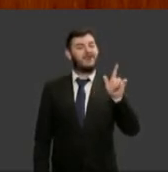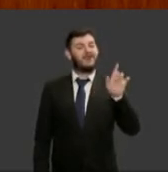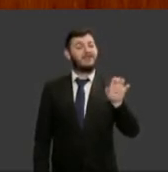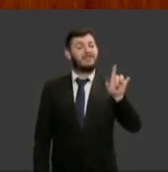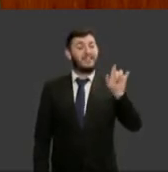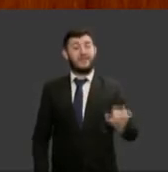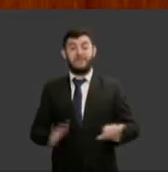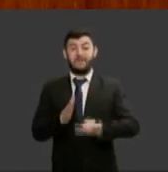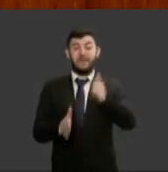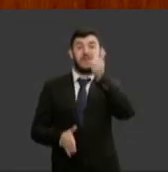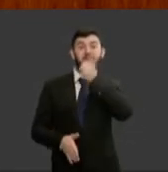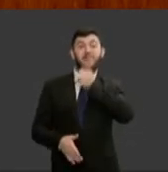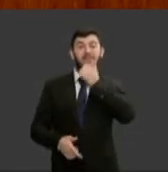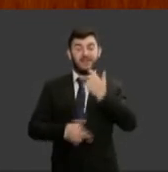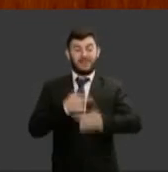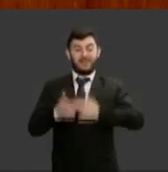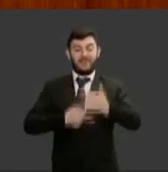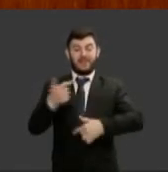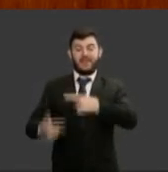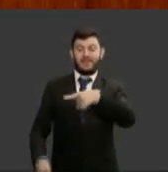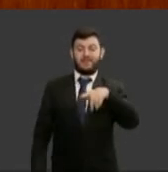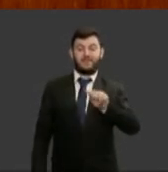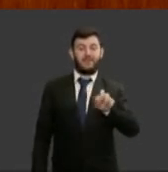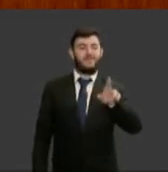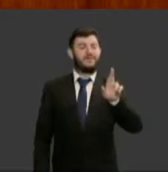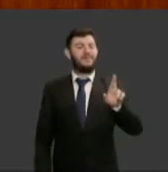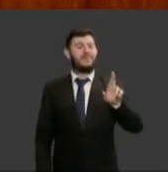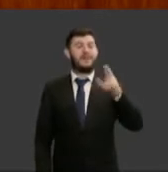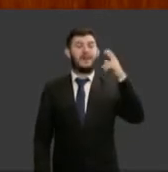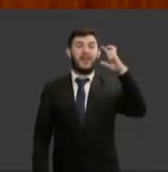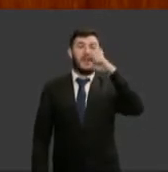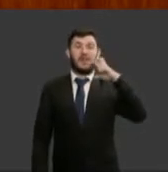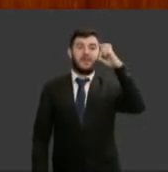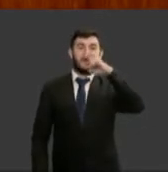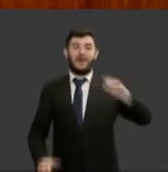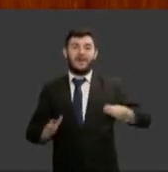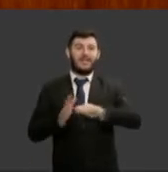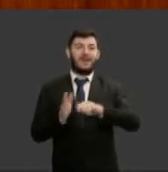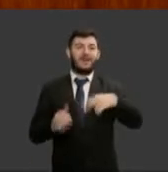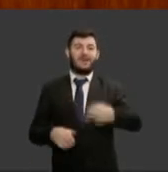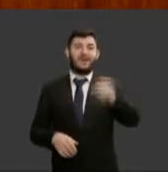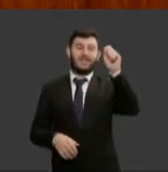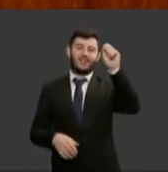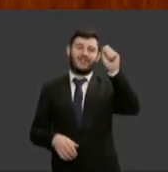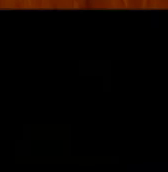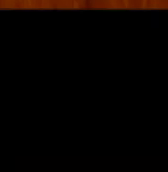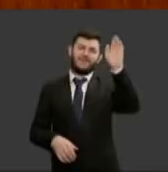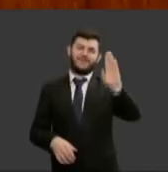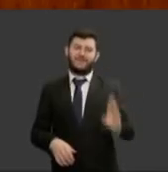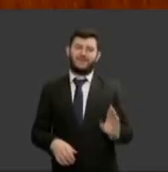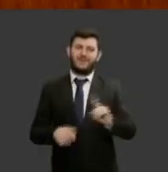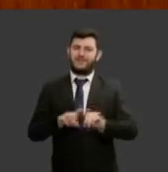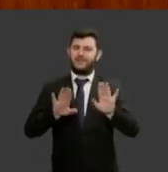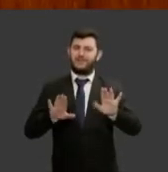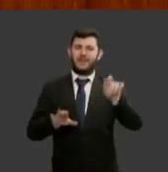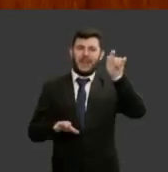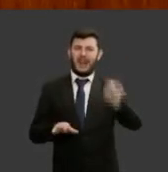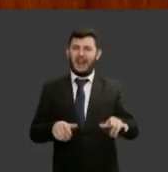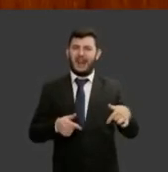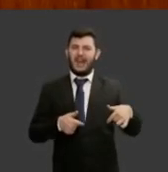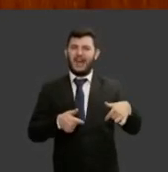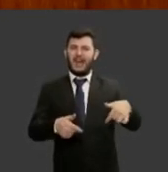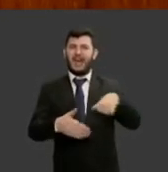e era brindávamos diariamente com o vigor de sua atuação inabaláveis nas lutas contra as